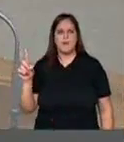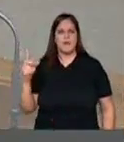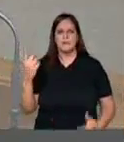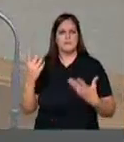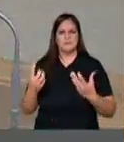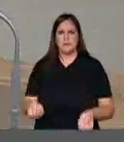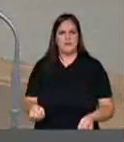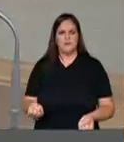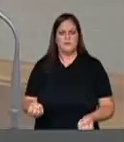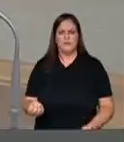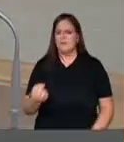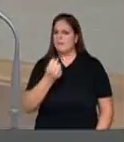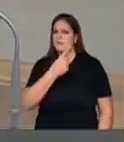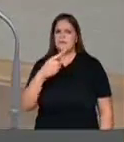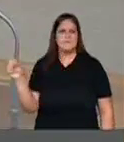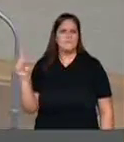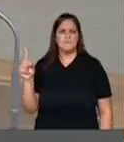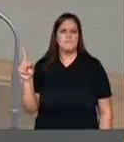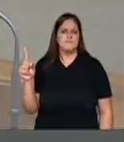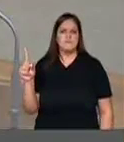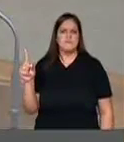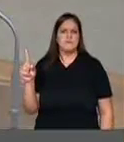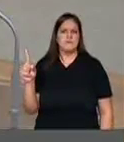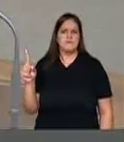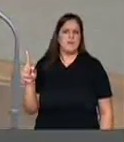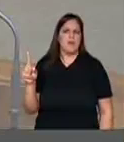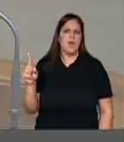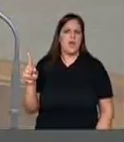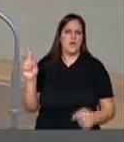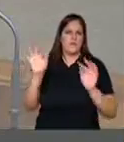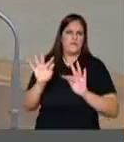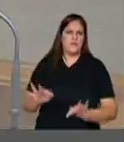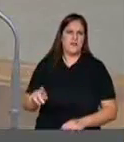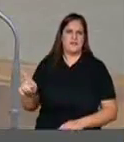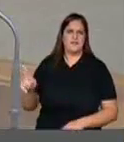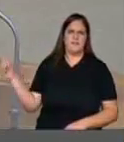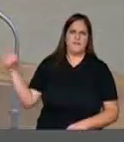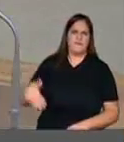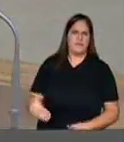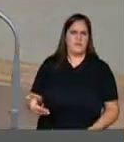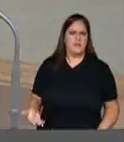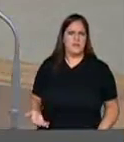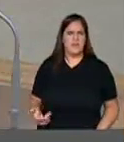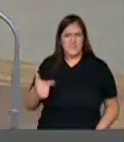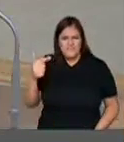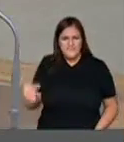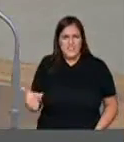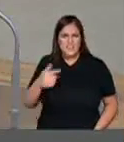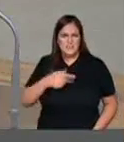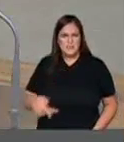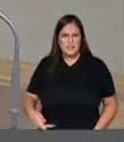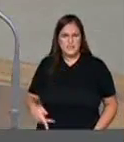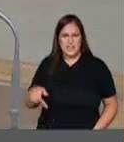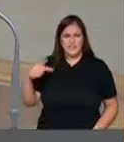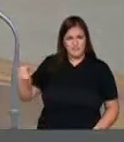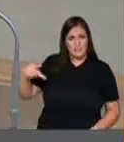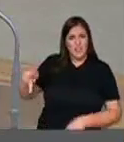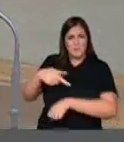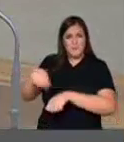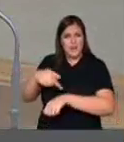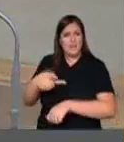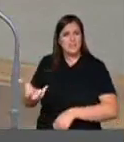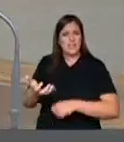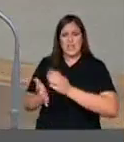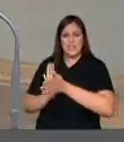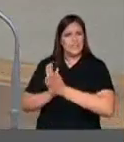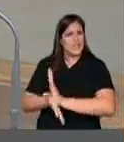não acolhido o vice-presidente de um país que quer destruir a paz no mundo. Senhor